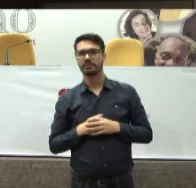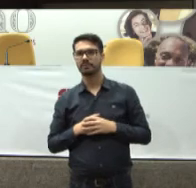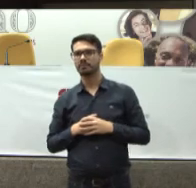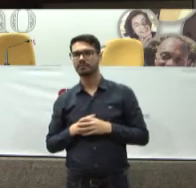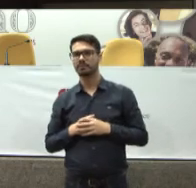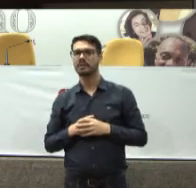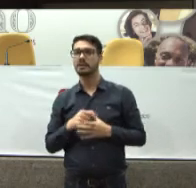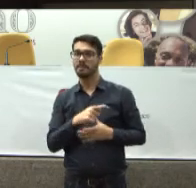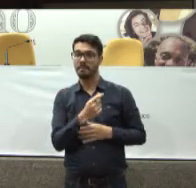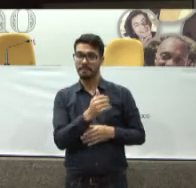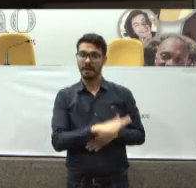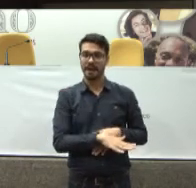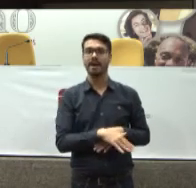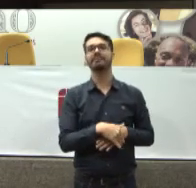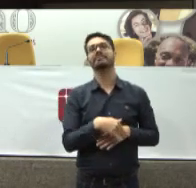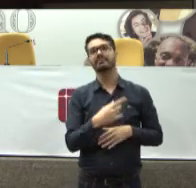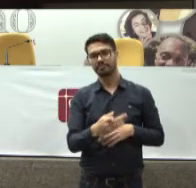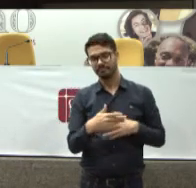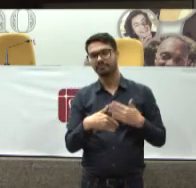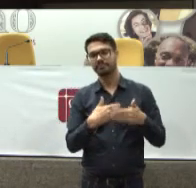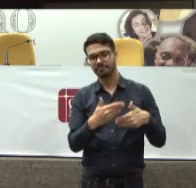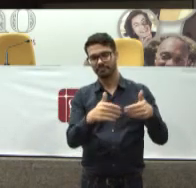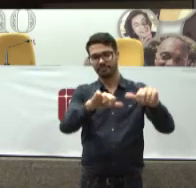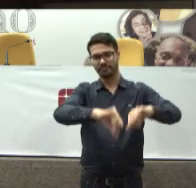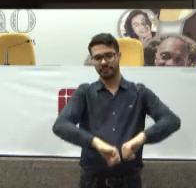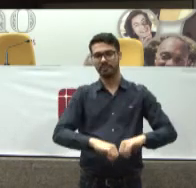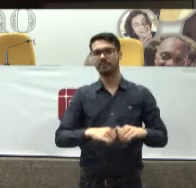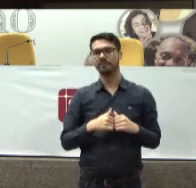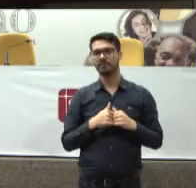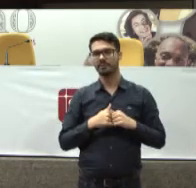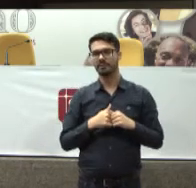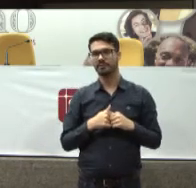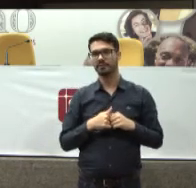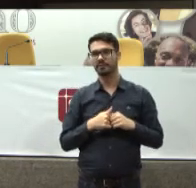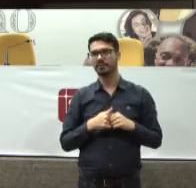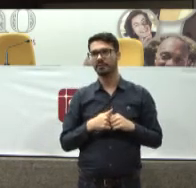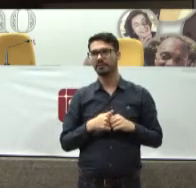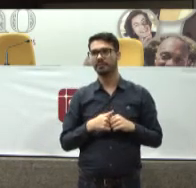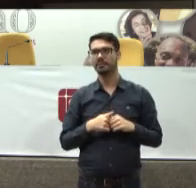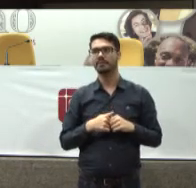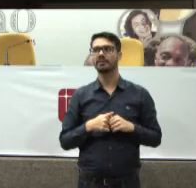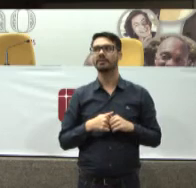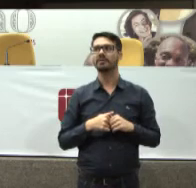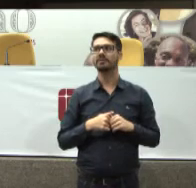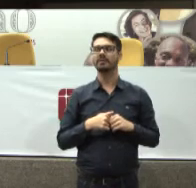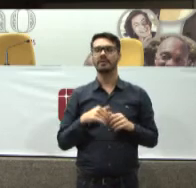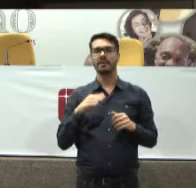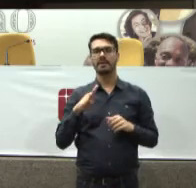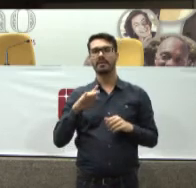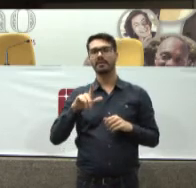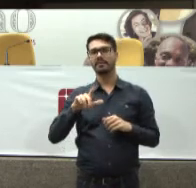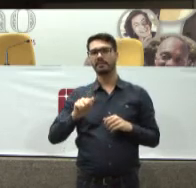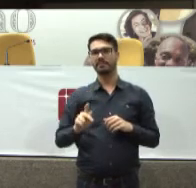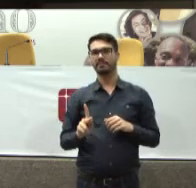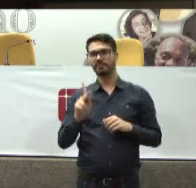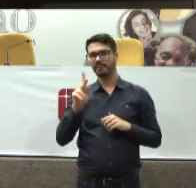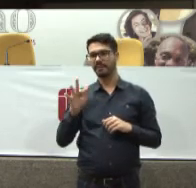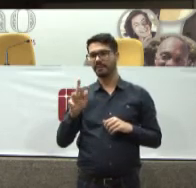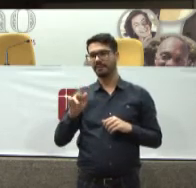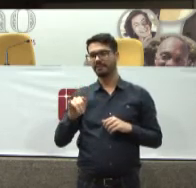Esse barato Vai sair caro E sai mesmo Mas por enquanto Tem a Black Friday Se alguém quiser aproveitar Black Friday Plano de saúde Tem